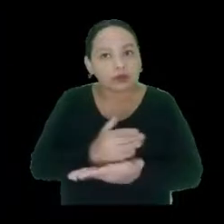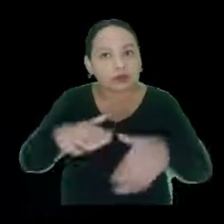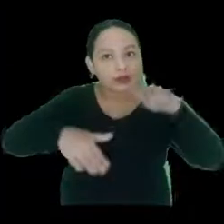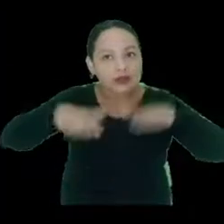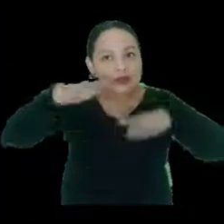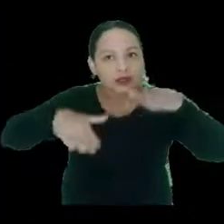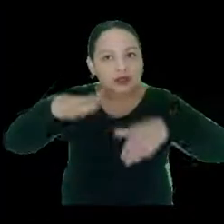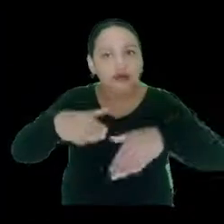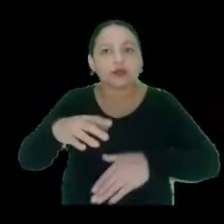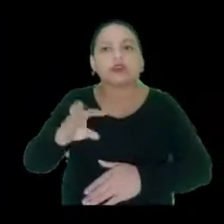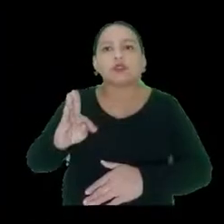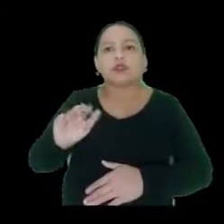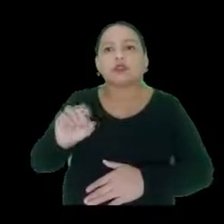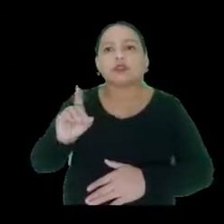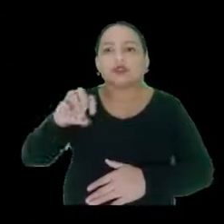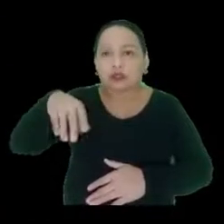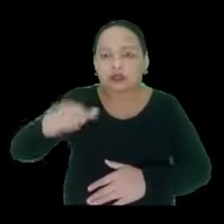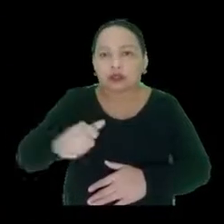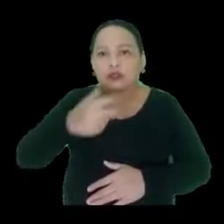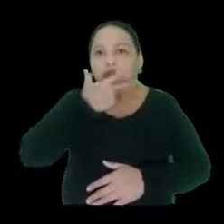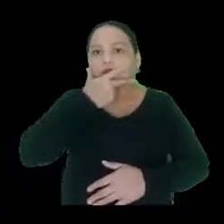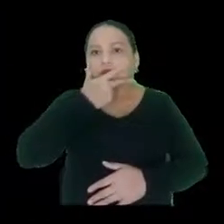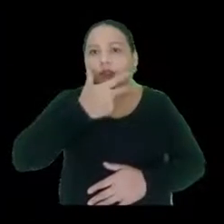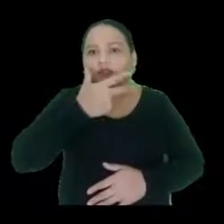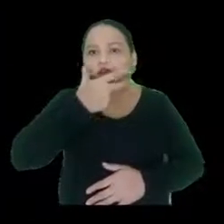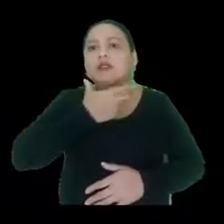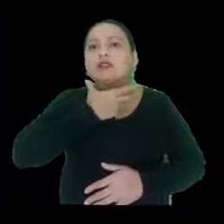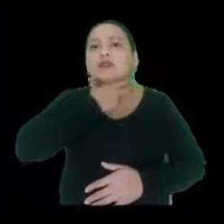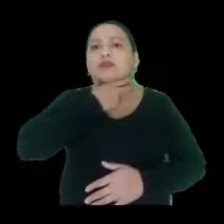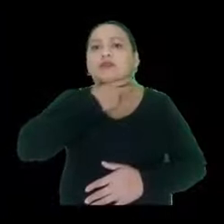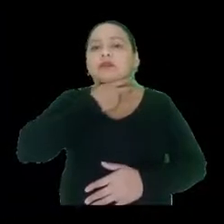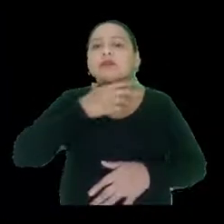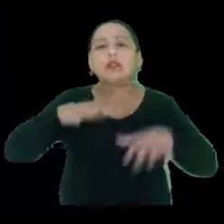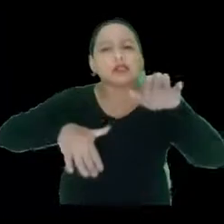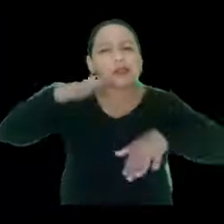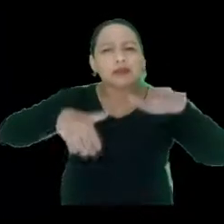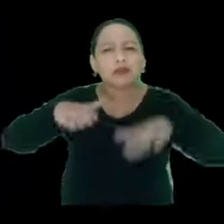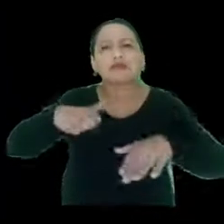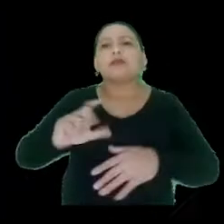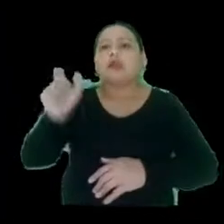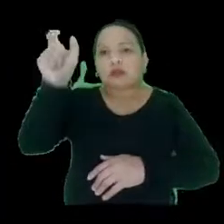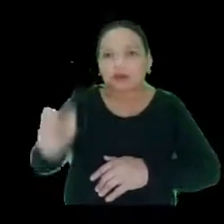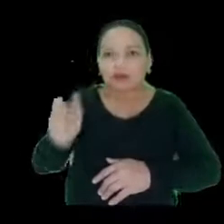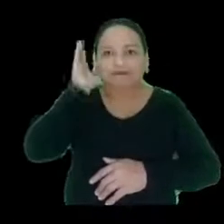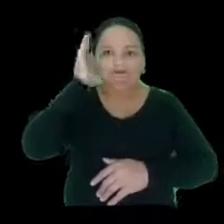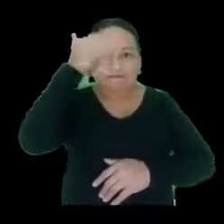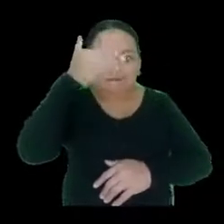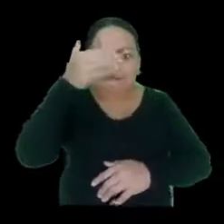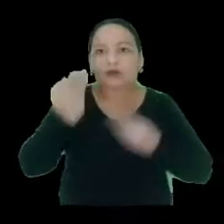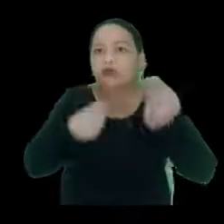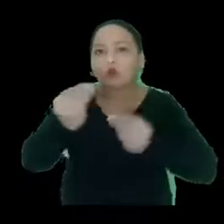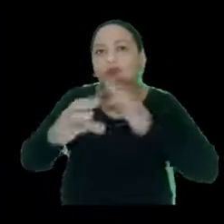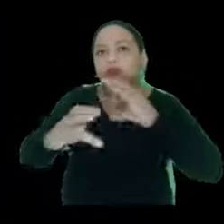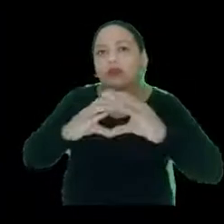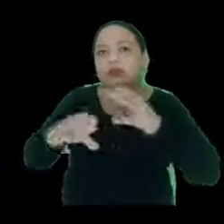algumas variações, né? Podendo colocar mais na frente da boca, mais embaixo no pescoço, tudo depende do surdo